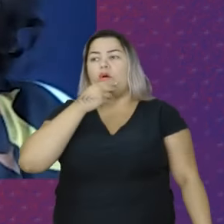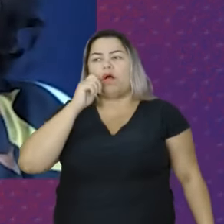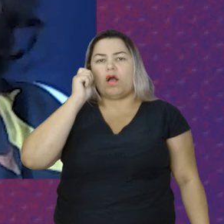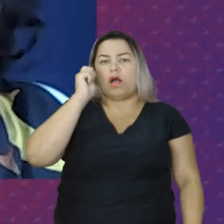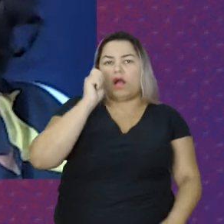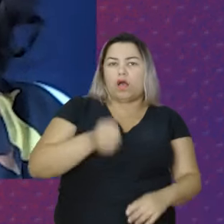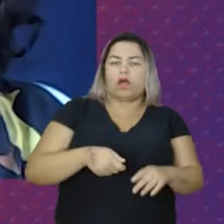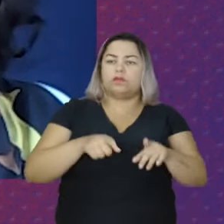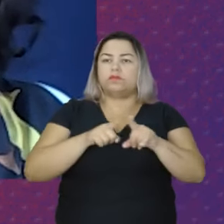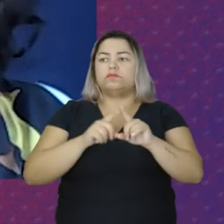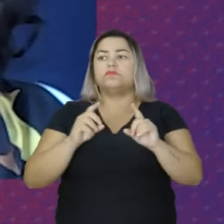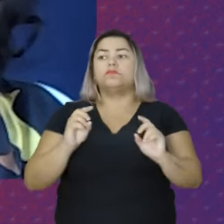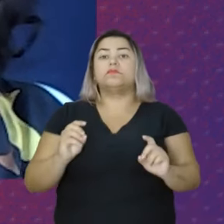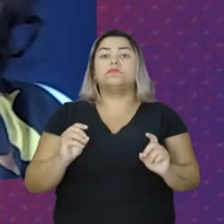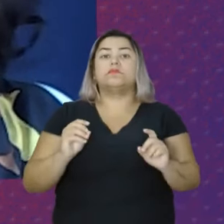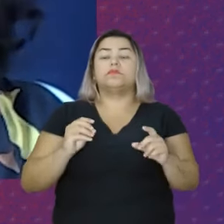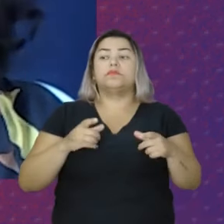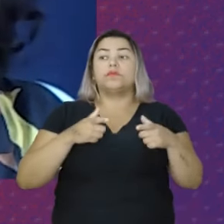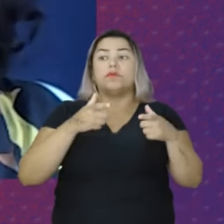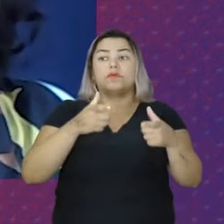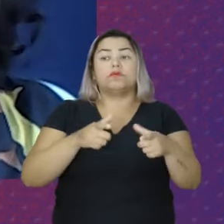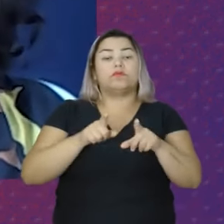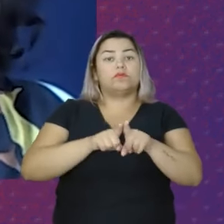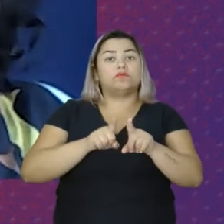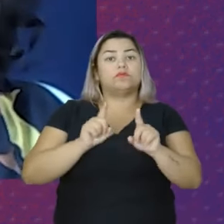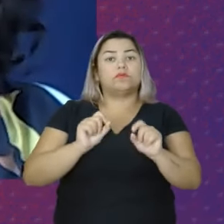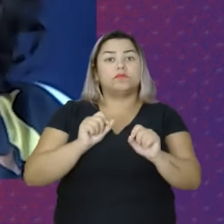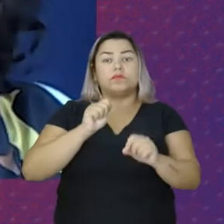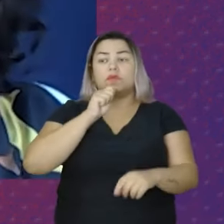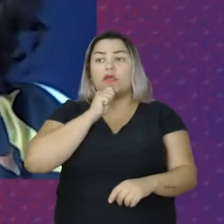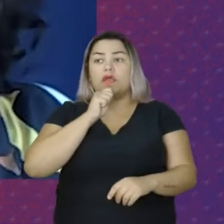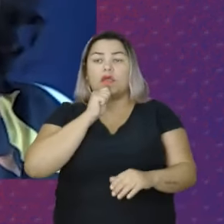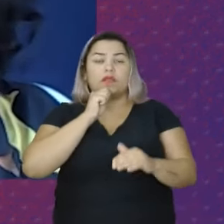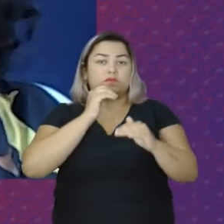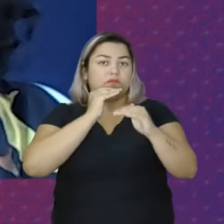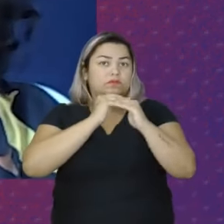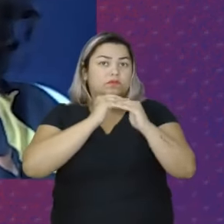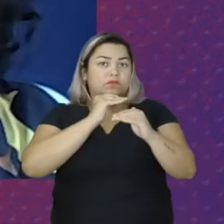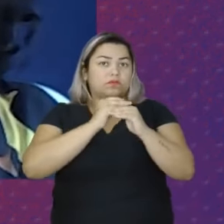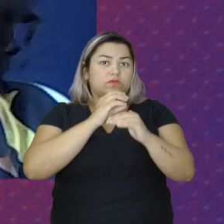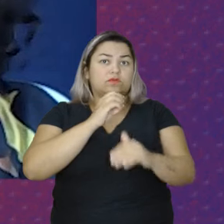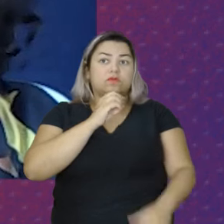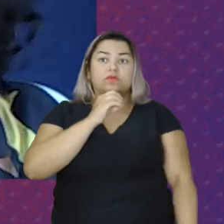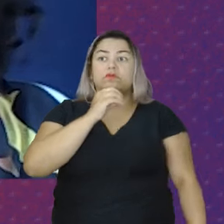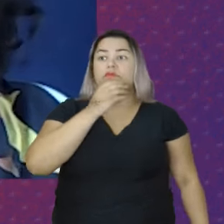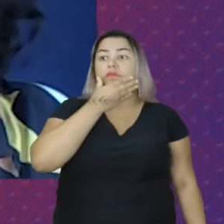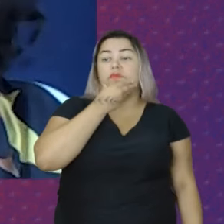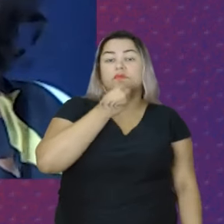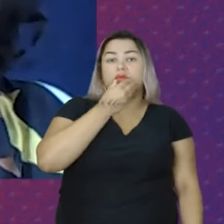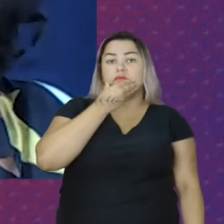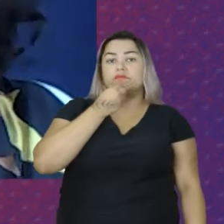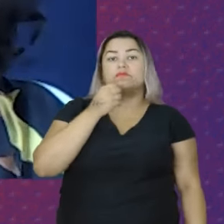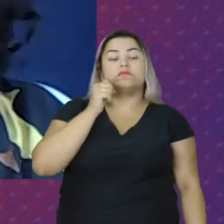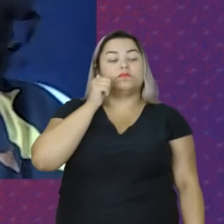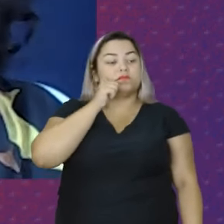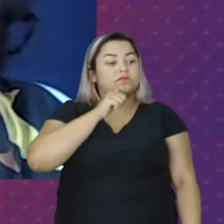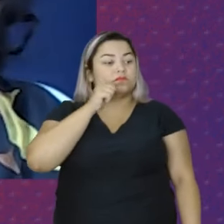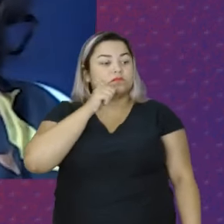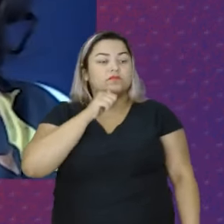E onde Ainda A igualdade Entre homens e mulheres Não está presente